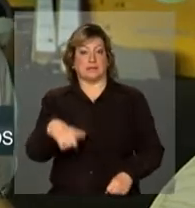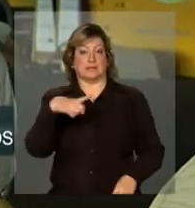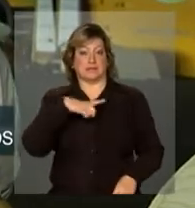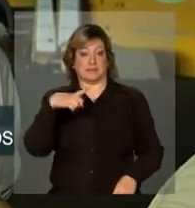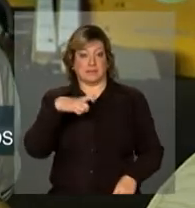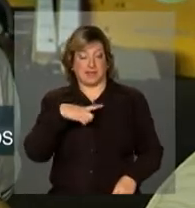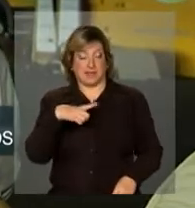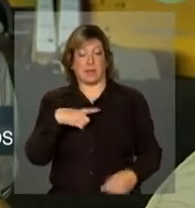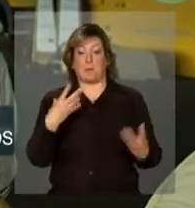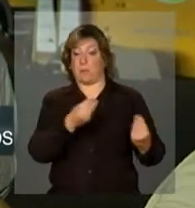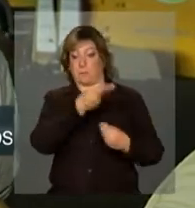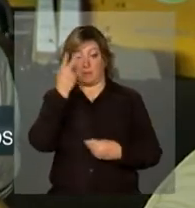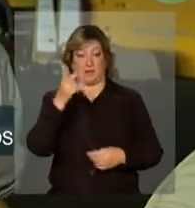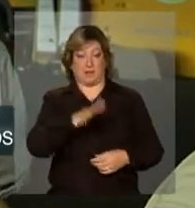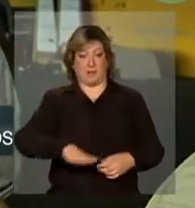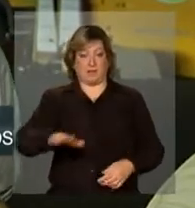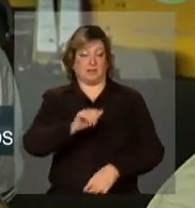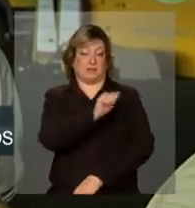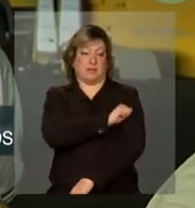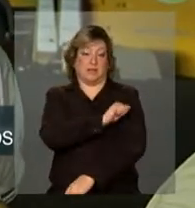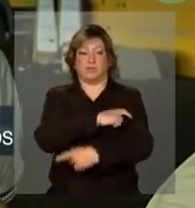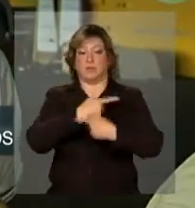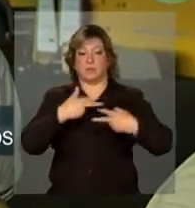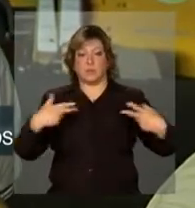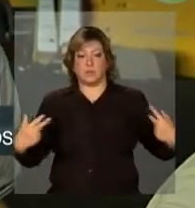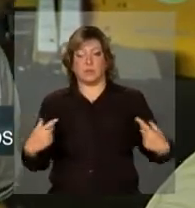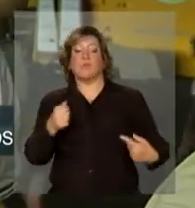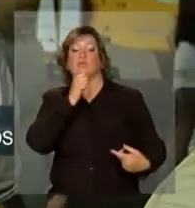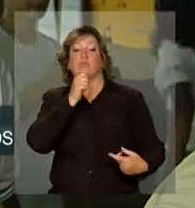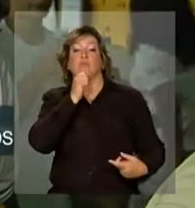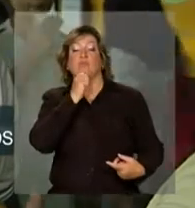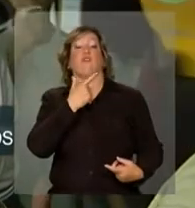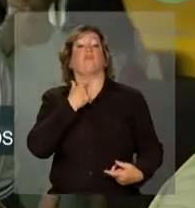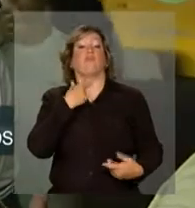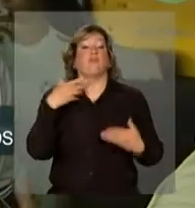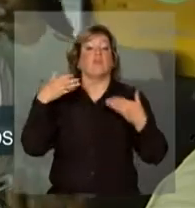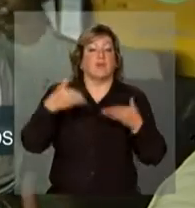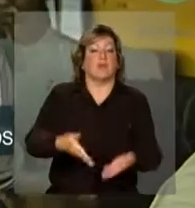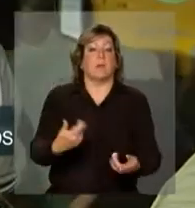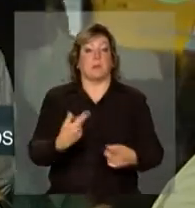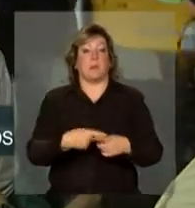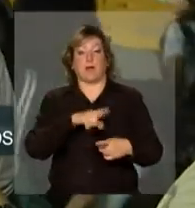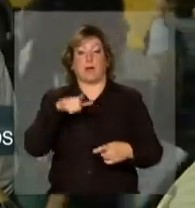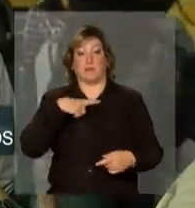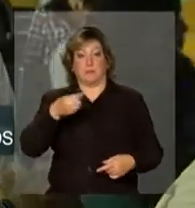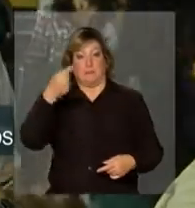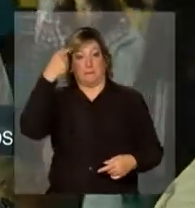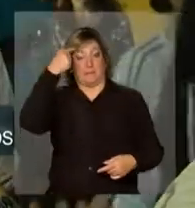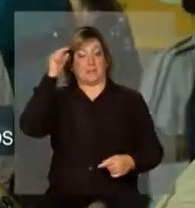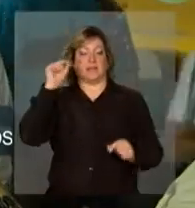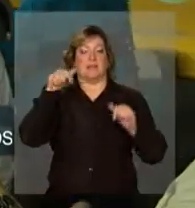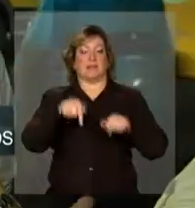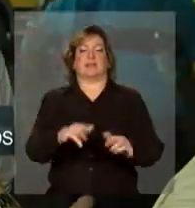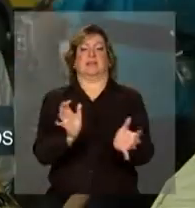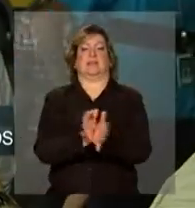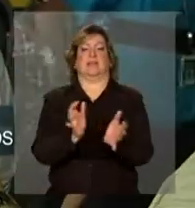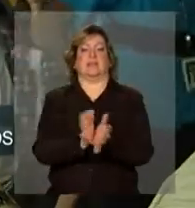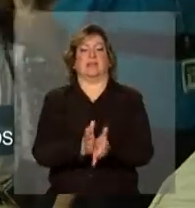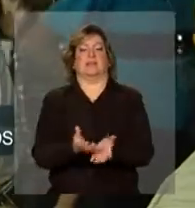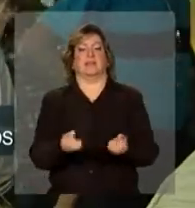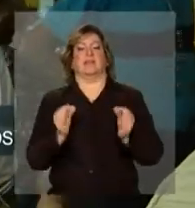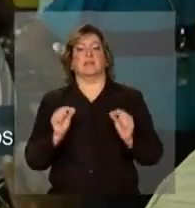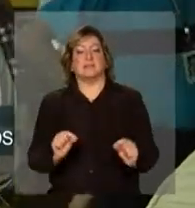defasagem em relação à atração do aluno, porque ele já colocou na cabeça que é uma área que